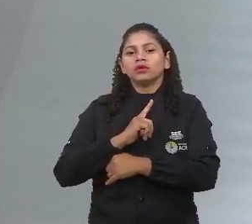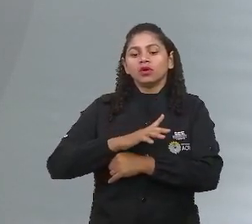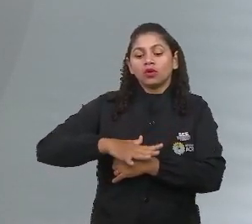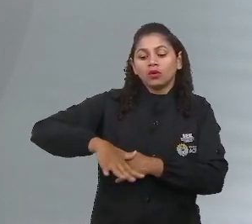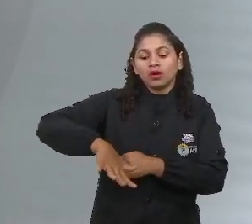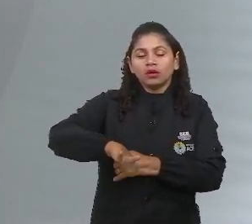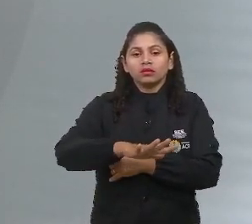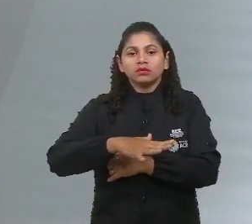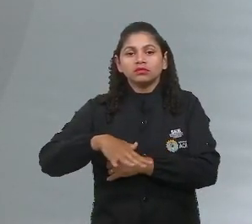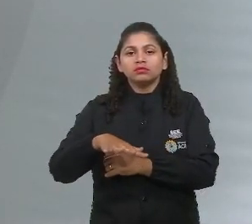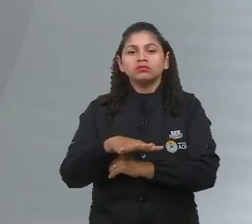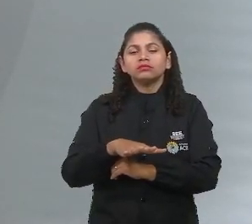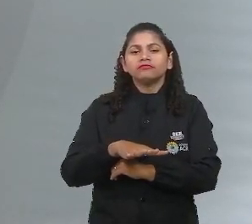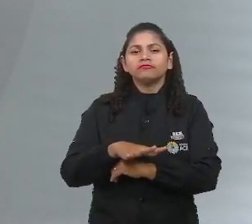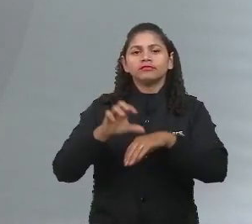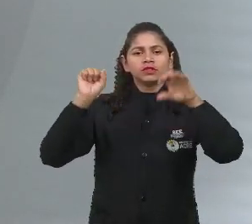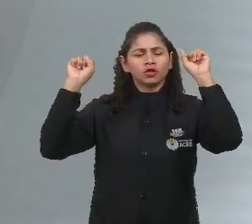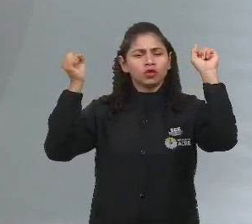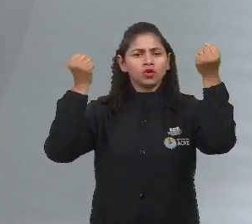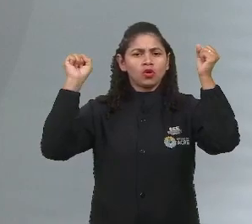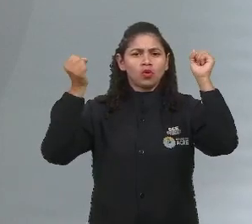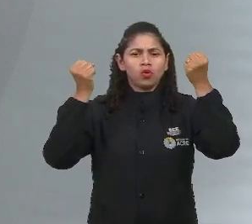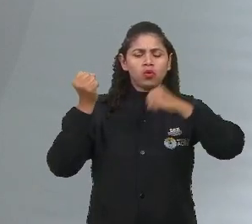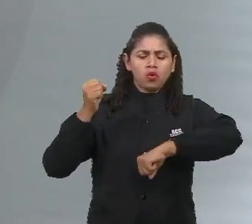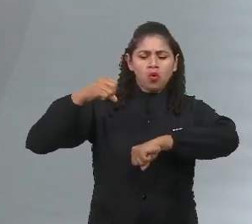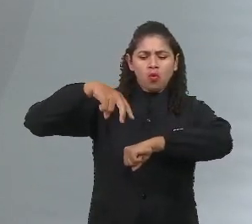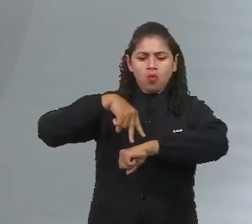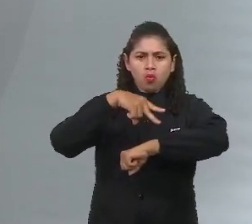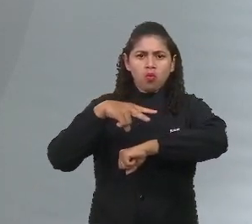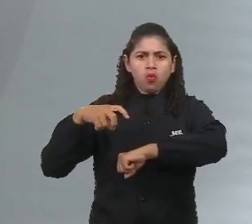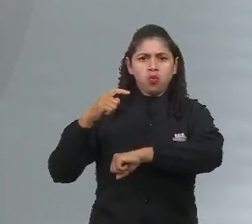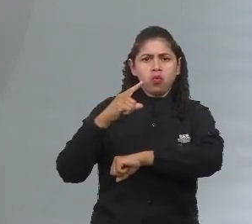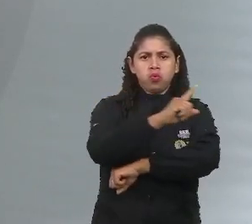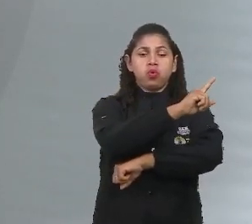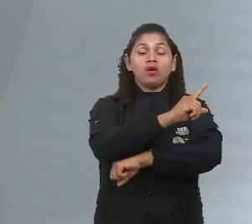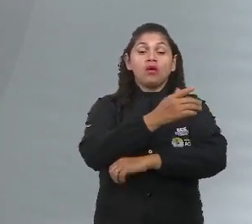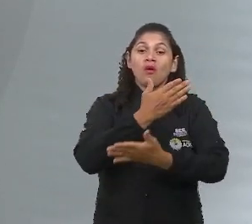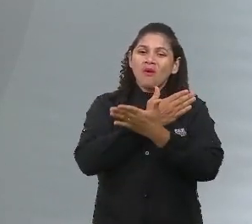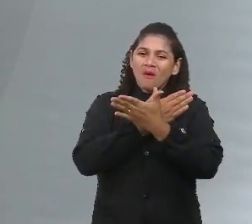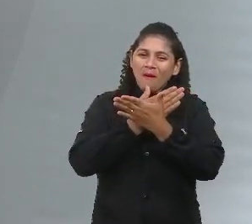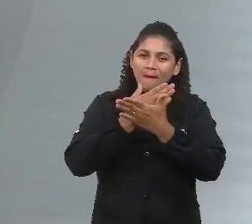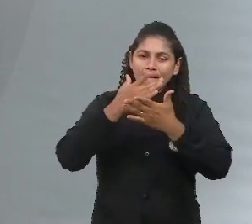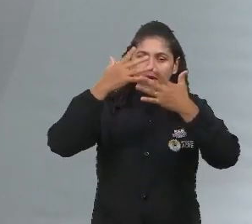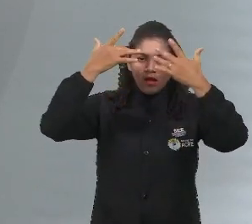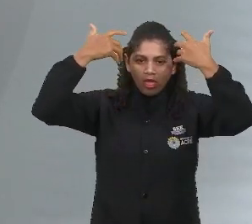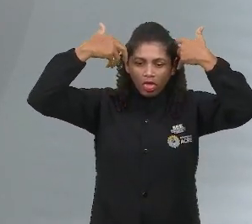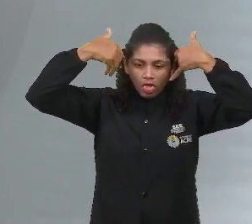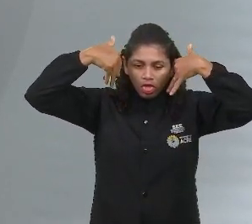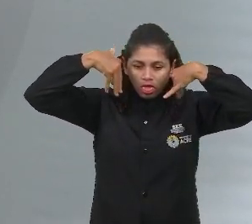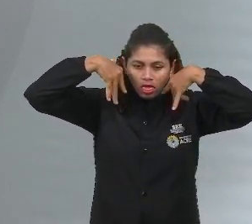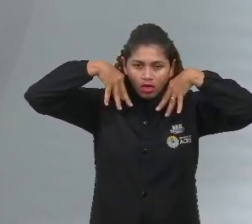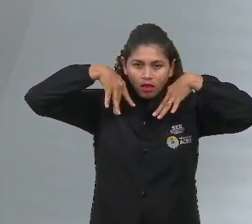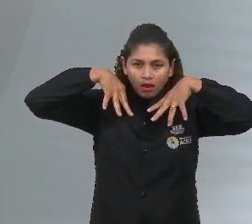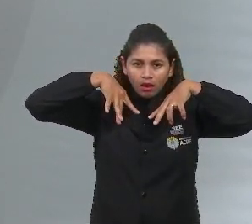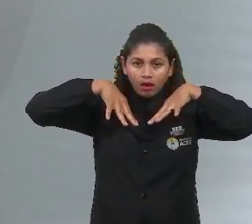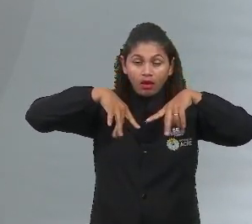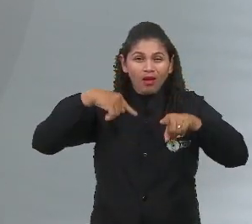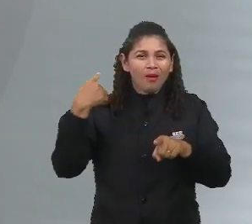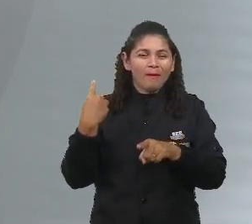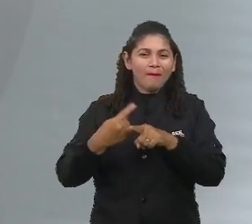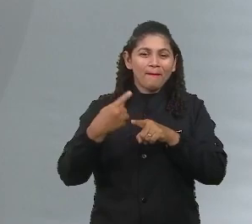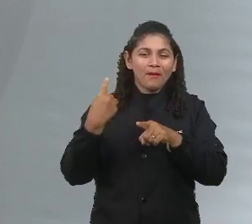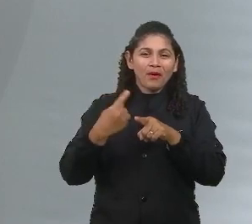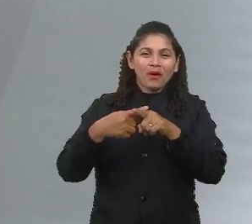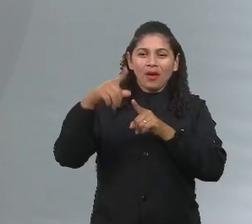eu estou fazendo atividade física ali, correndo, correndo, eu começo a suar muito, muito, muito, muito, muito. Porque eu estou queimando gordura, né?